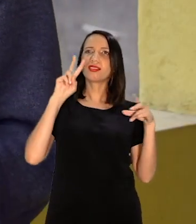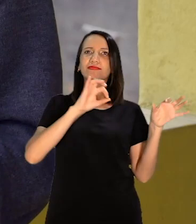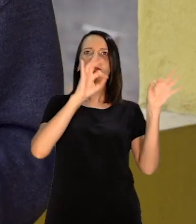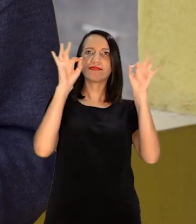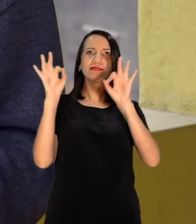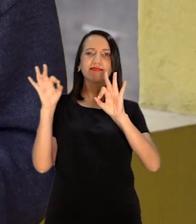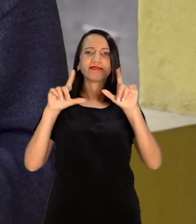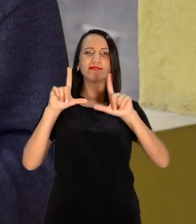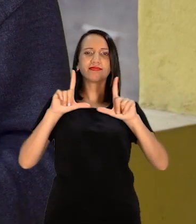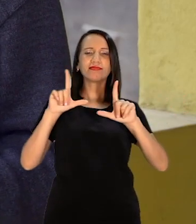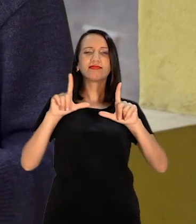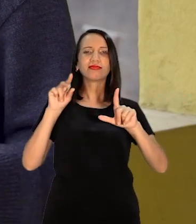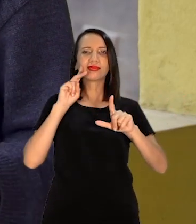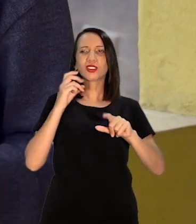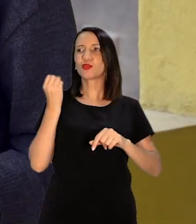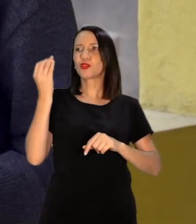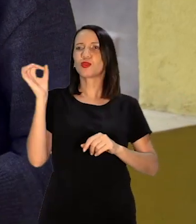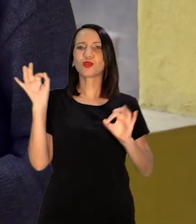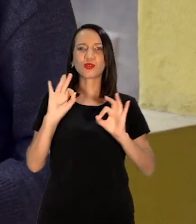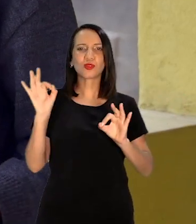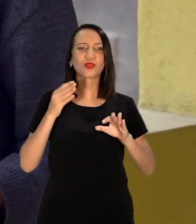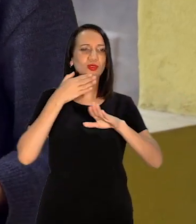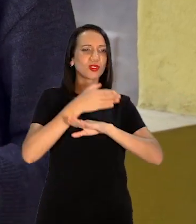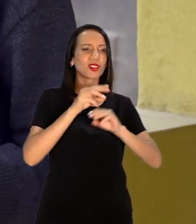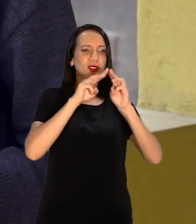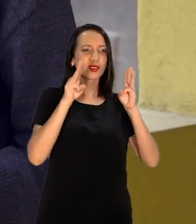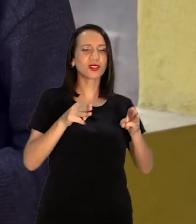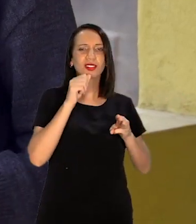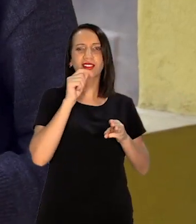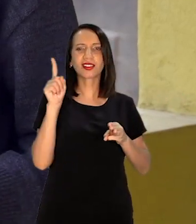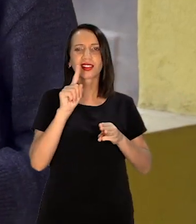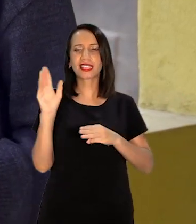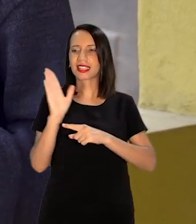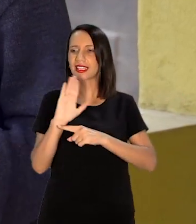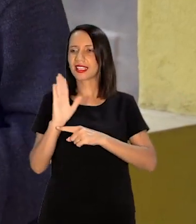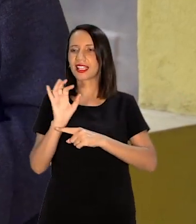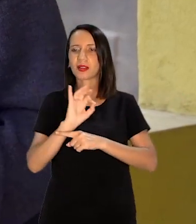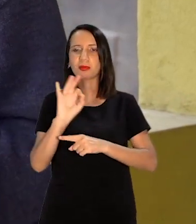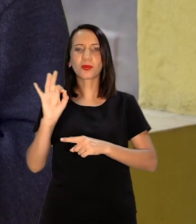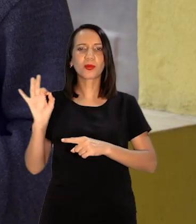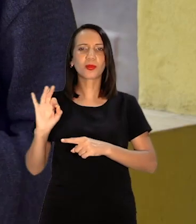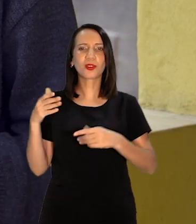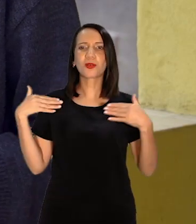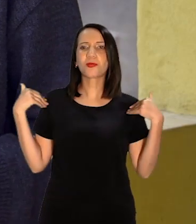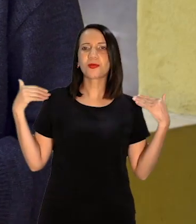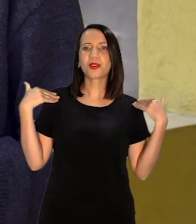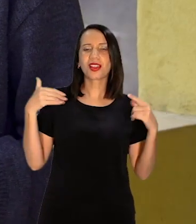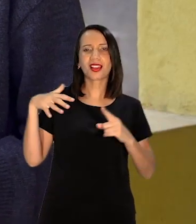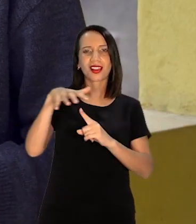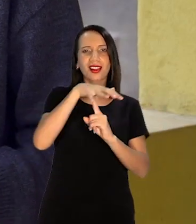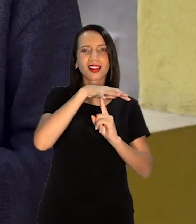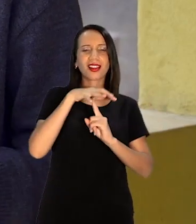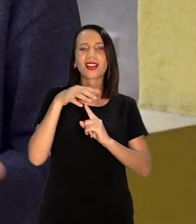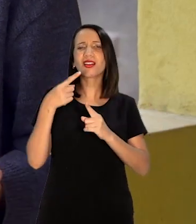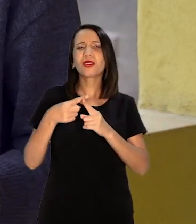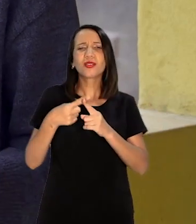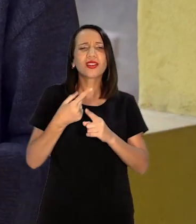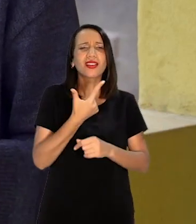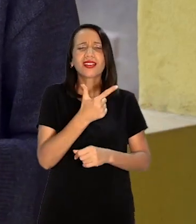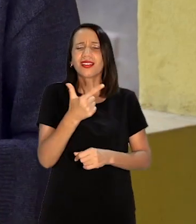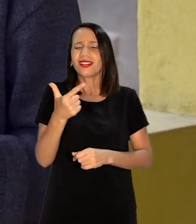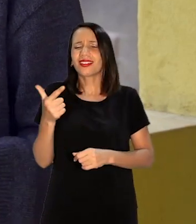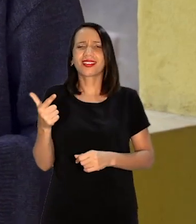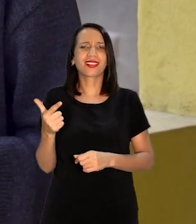Não viajar Não ir no museu Não ir no cinema Não passear no parque Porque ela não tem